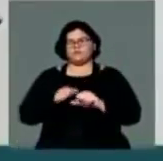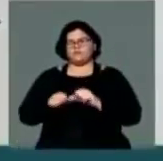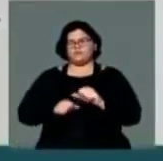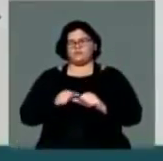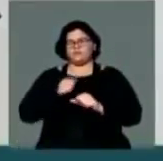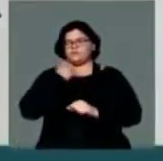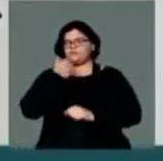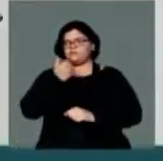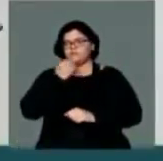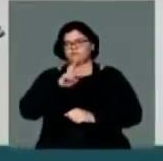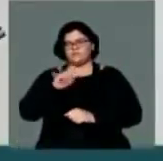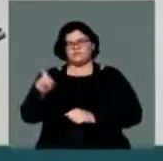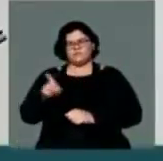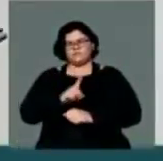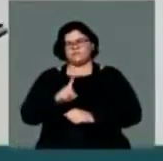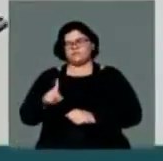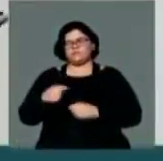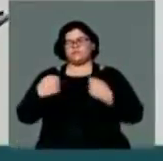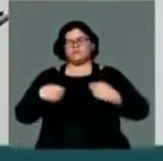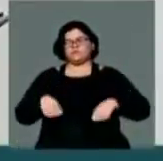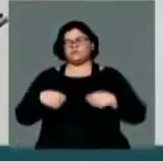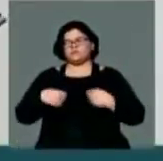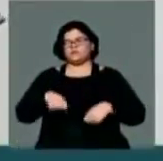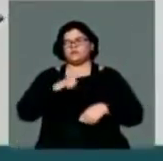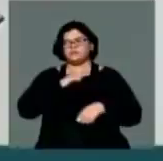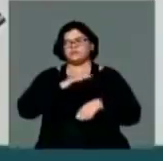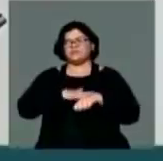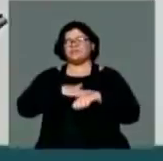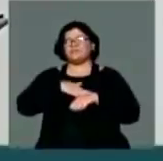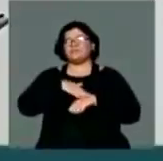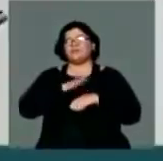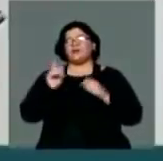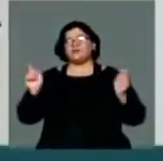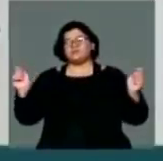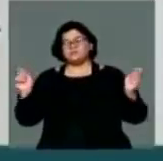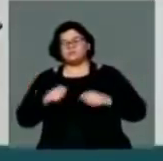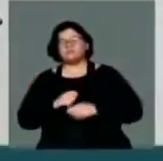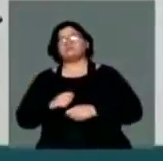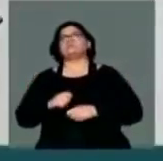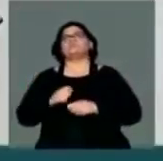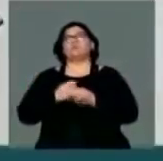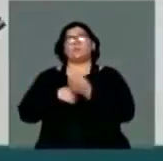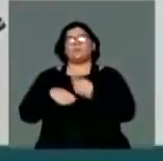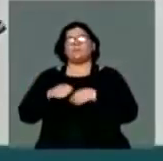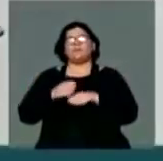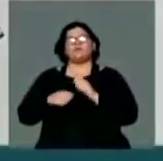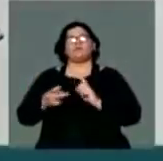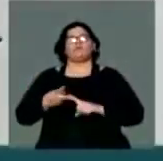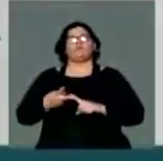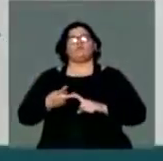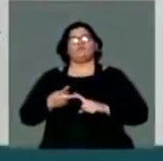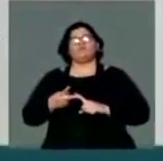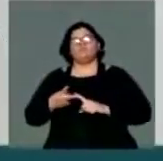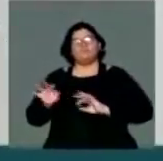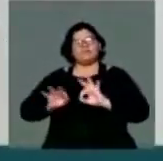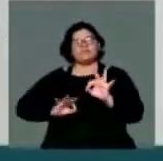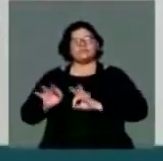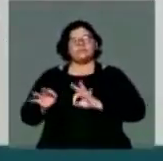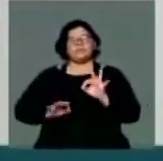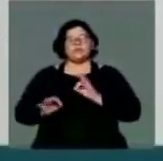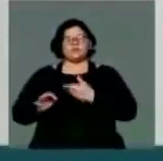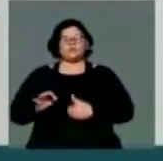Precisamos, sim, ter maior eficiência no gasto público. Precisamos, sim, ter maior planejamento para o gasto público.